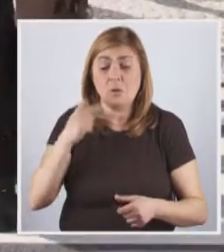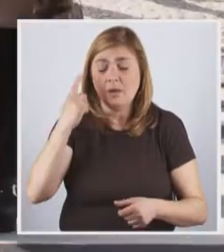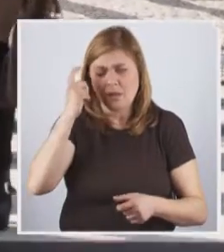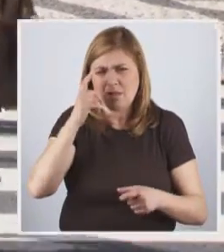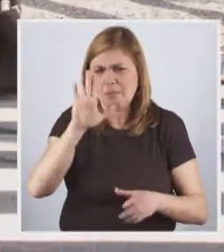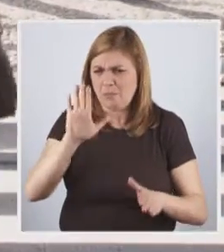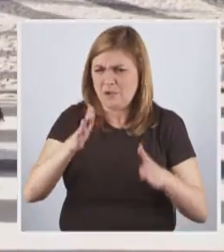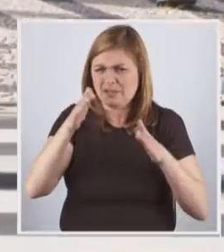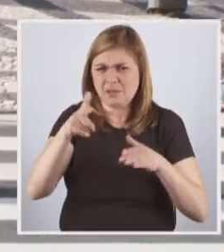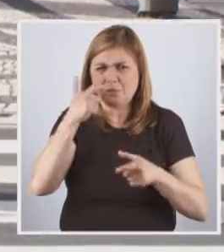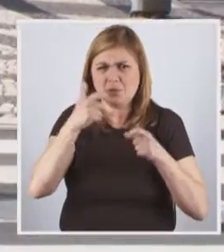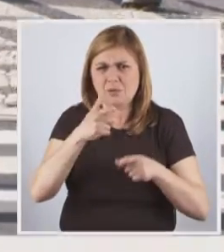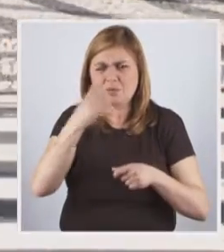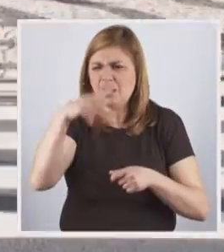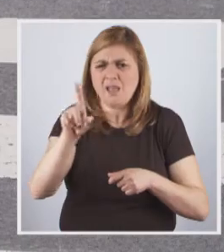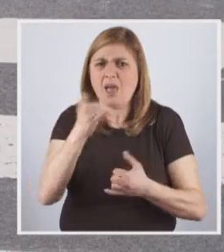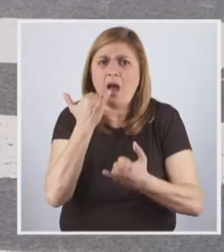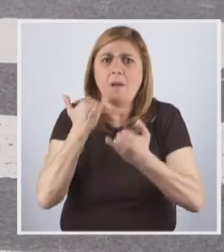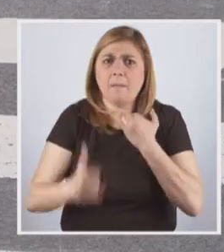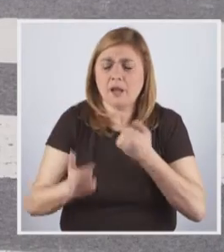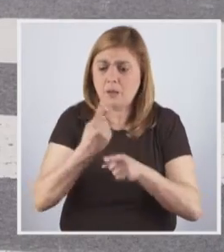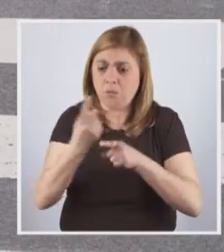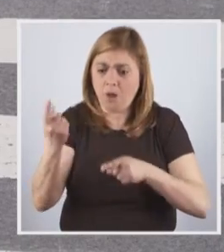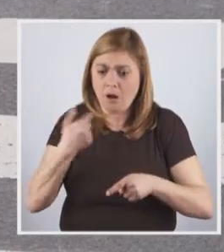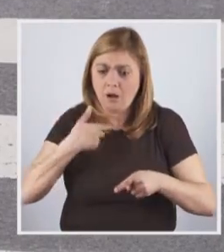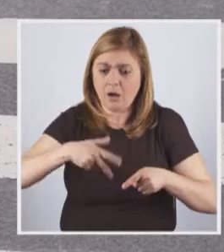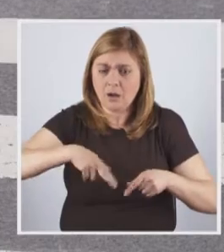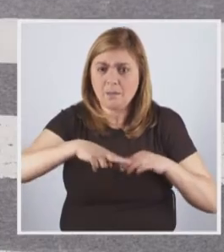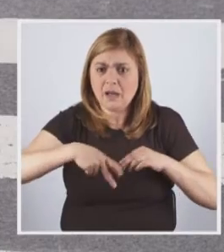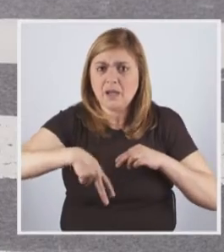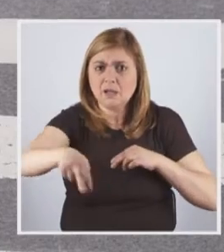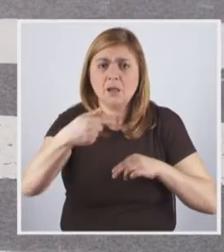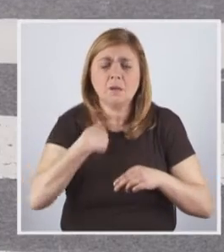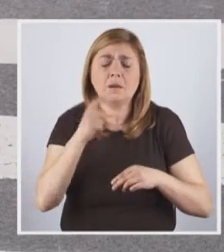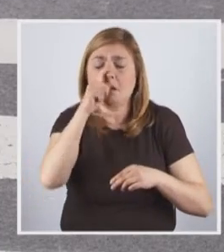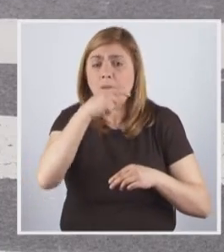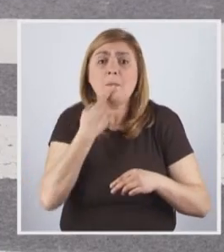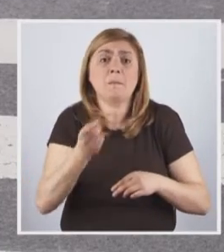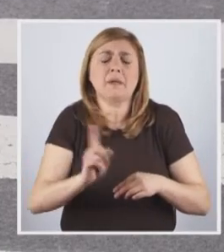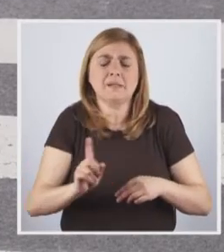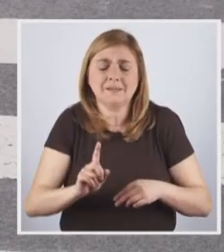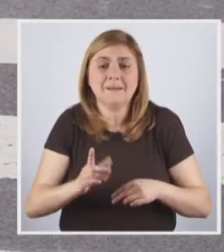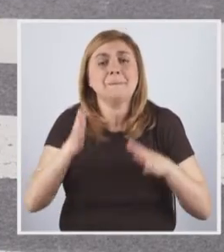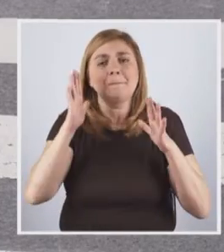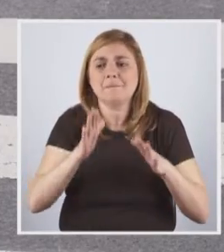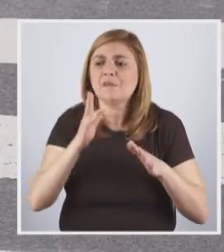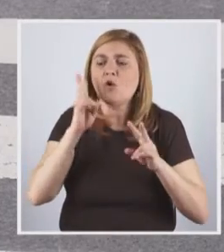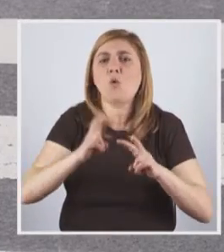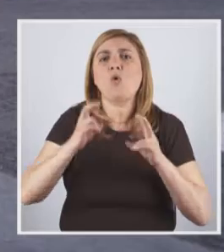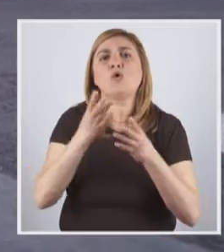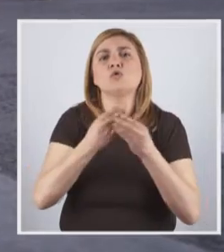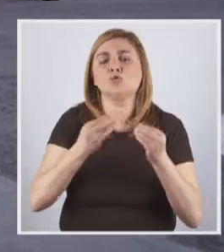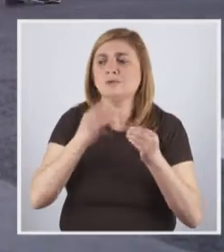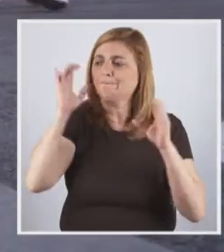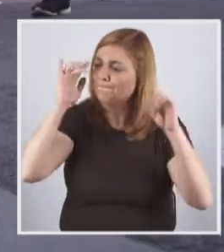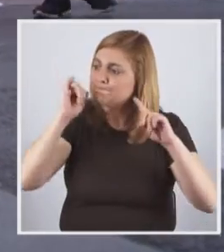inicialmente as pessoas cegas disseram, isso para nós é um perigo, porque nós passamos do passeio para a estrada e nem nos apercebemos. É preciso encontrar soluções de